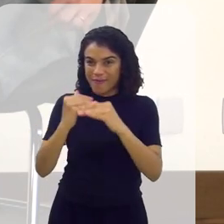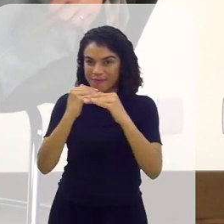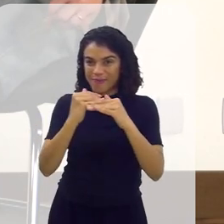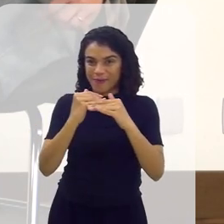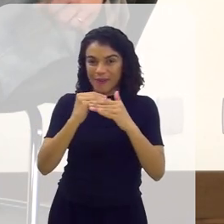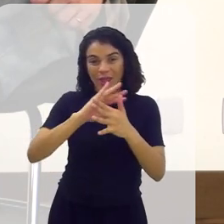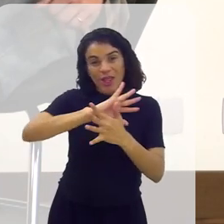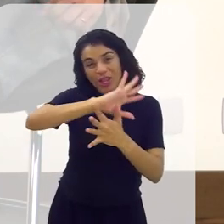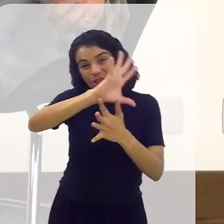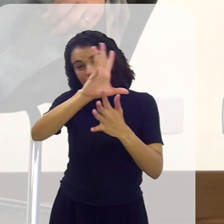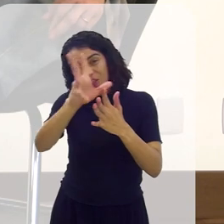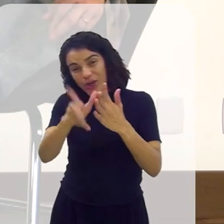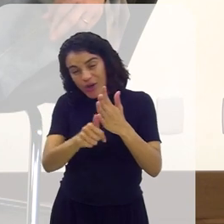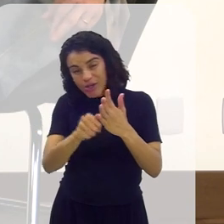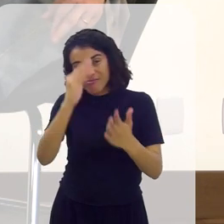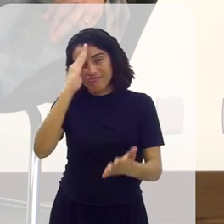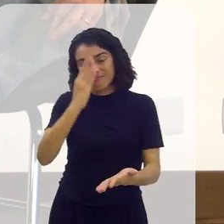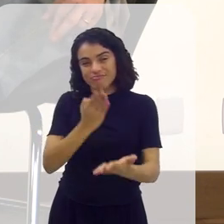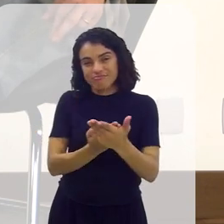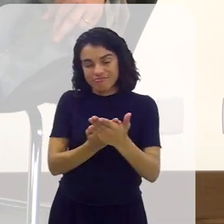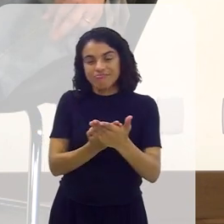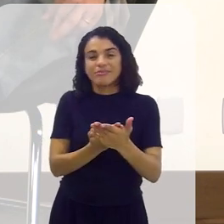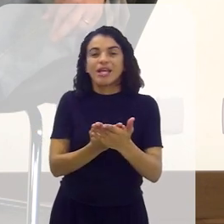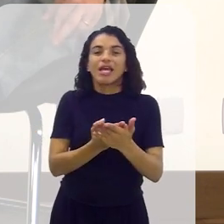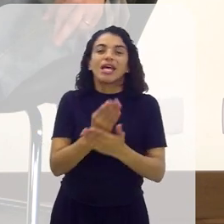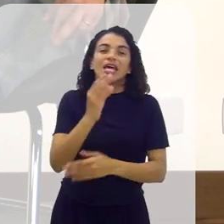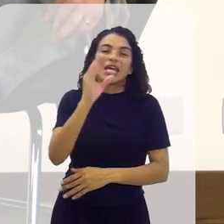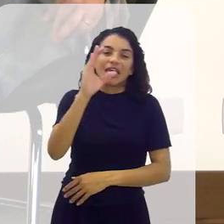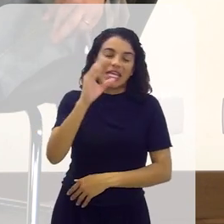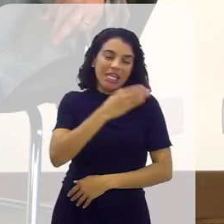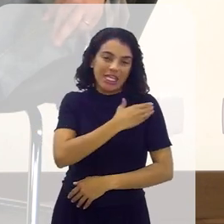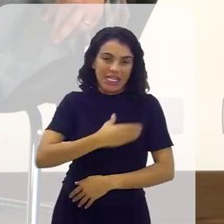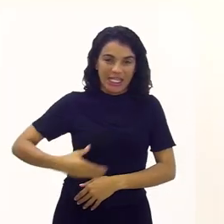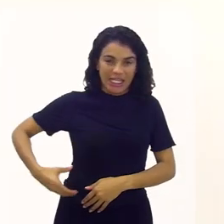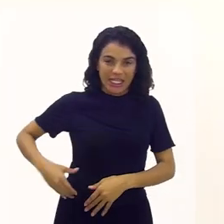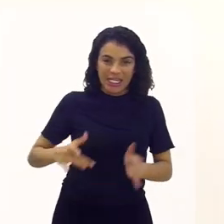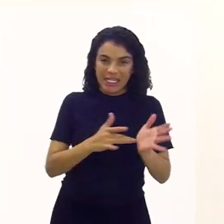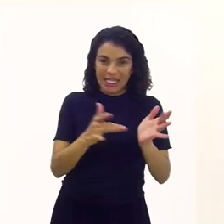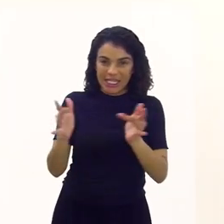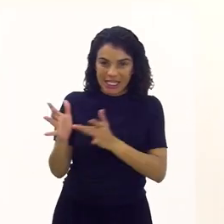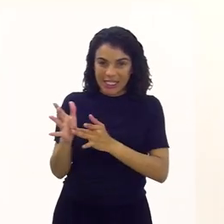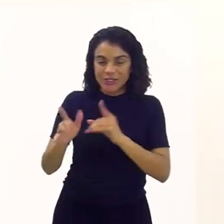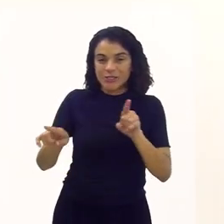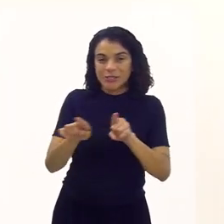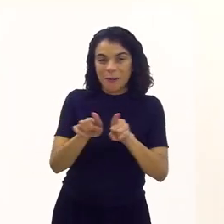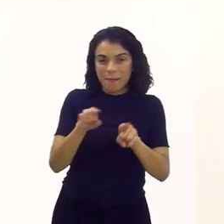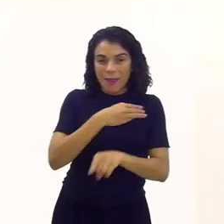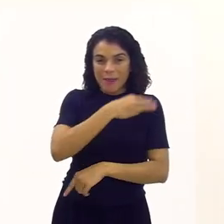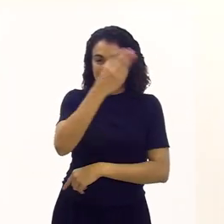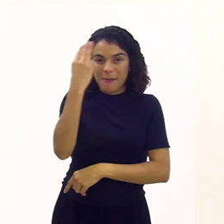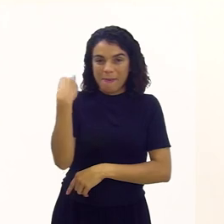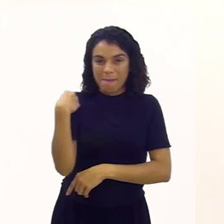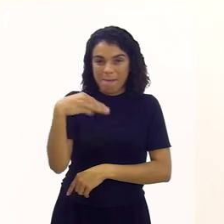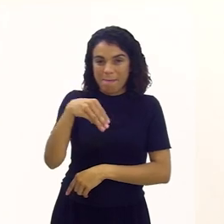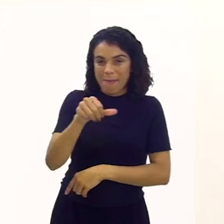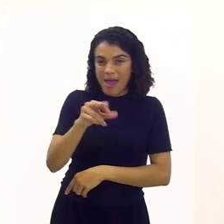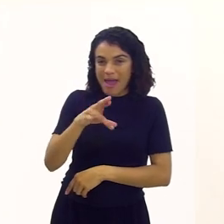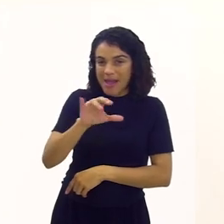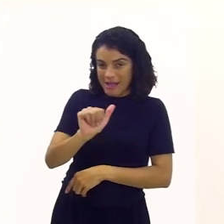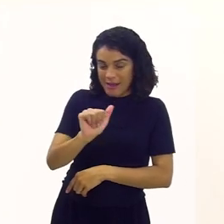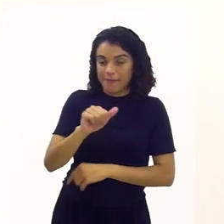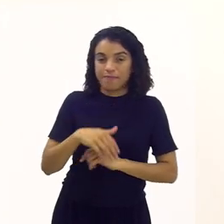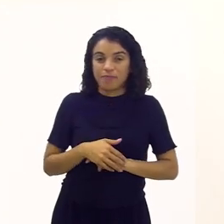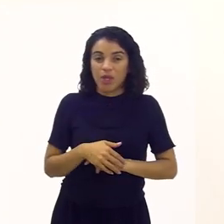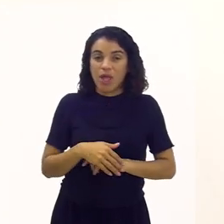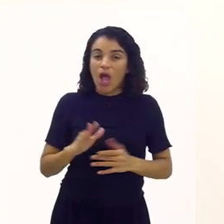Todas elas acreditam em Cristo e em Maria. Algumas acreditam como filho